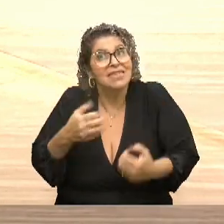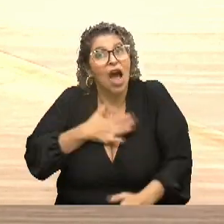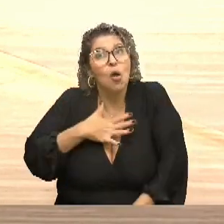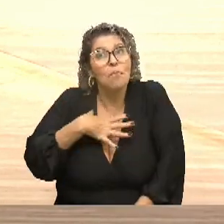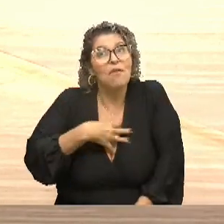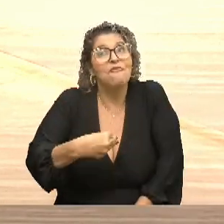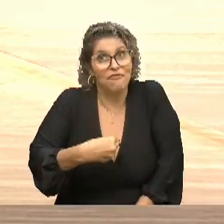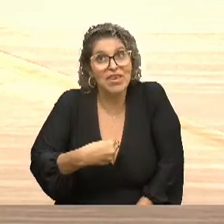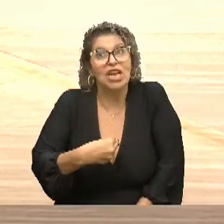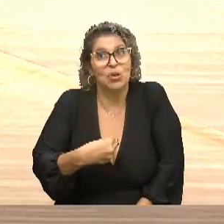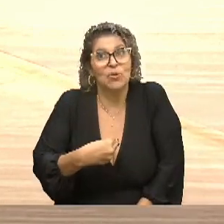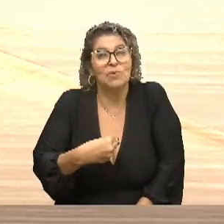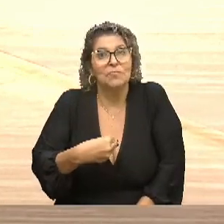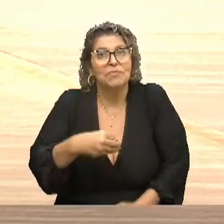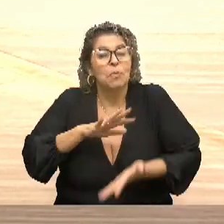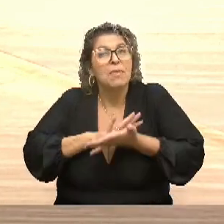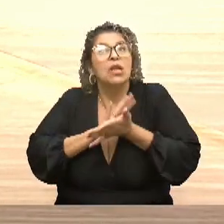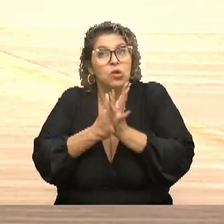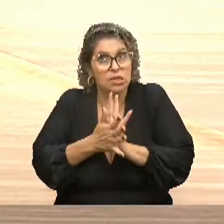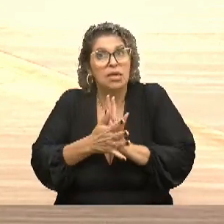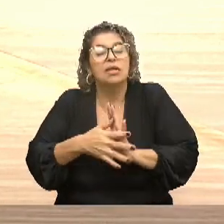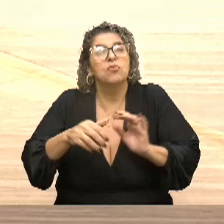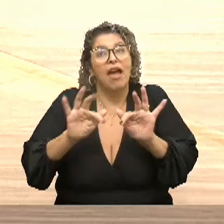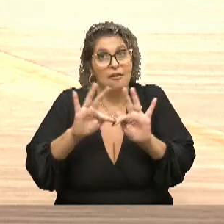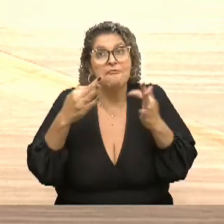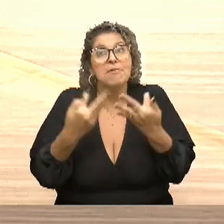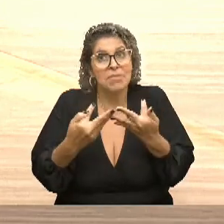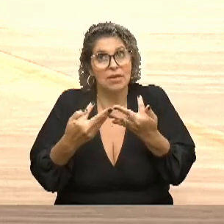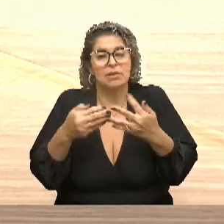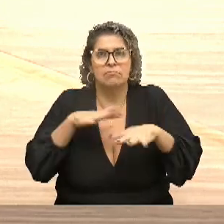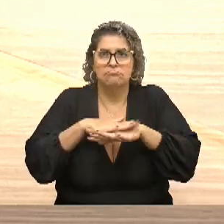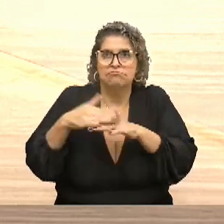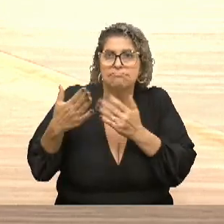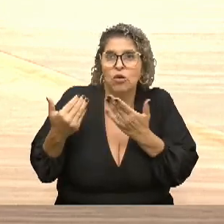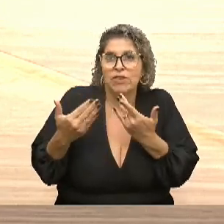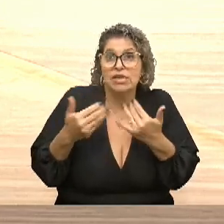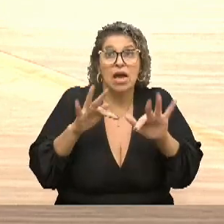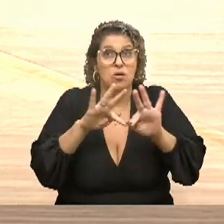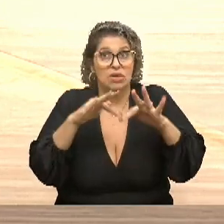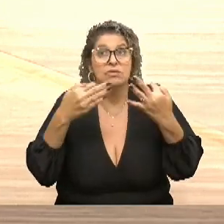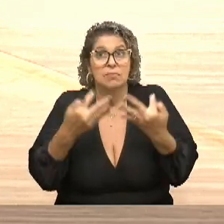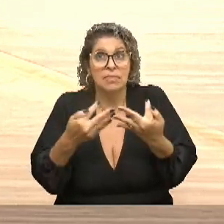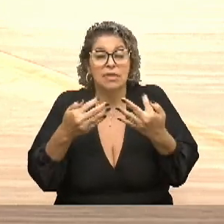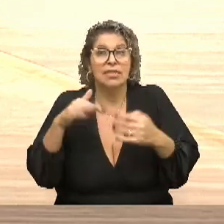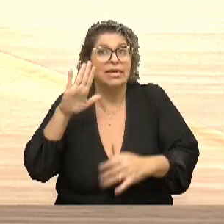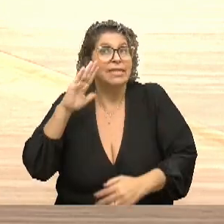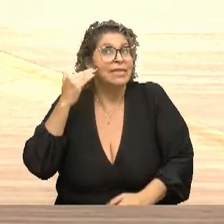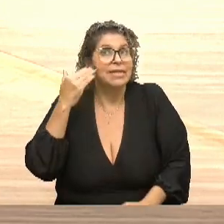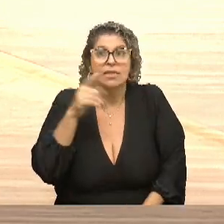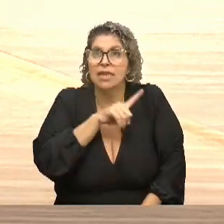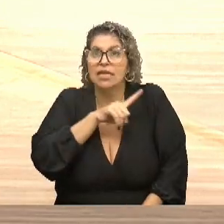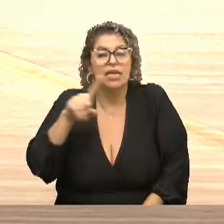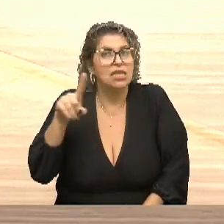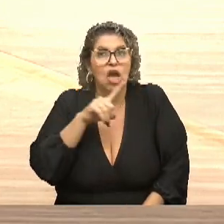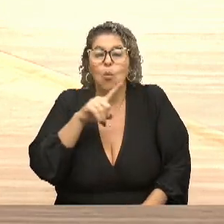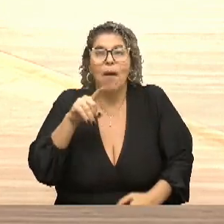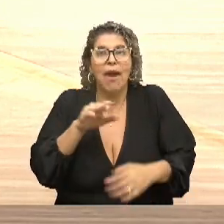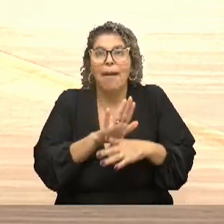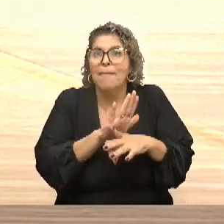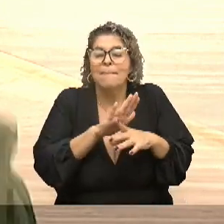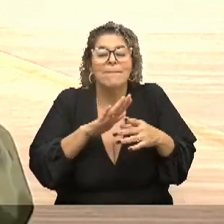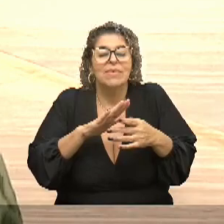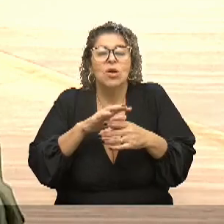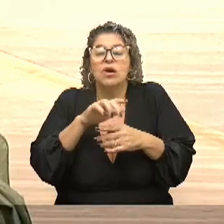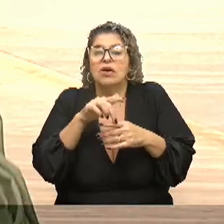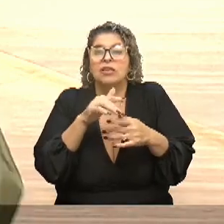E como eu falei, o primeiro preconceito é o familiar. A gente precisa conversar com as famílias, precisa entender que não é uma sentença. A gente sabe